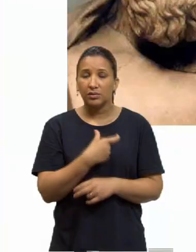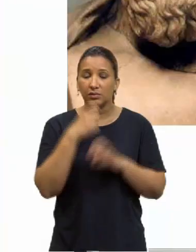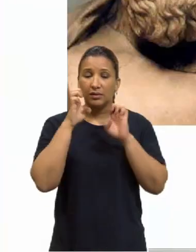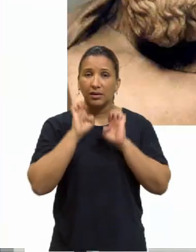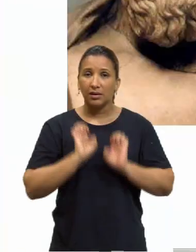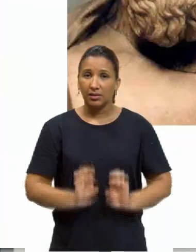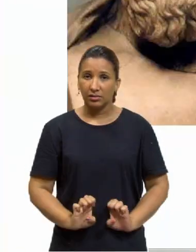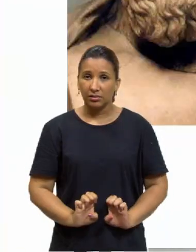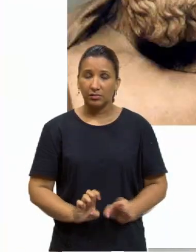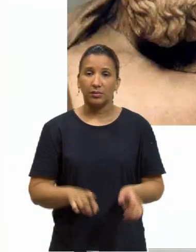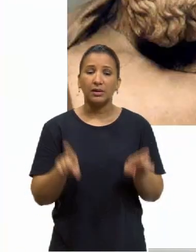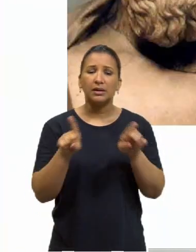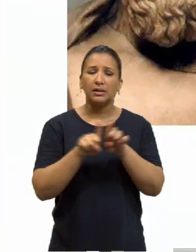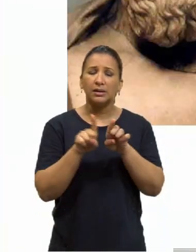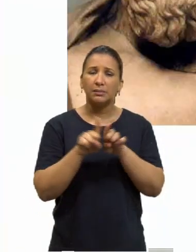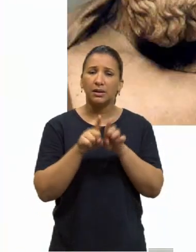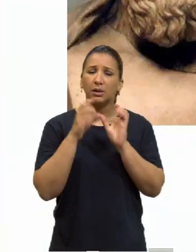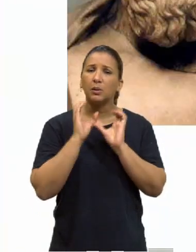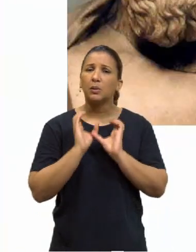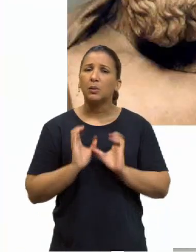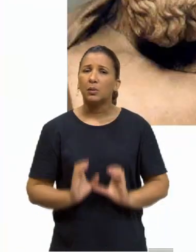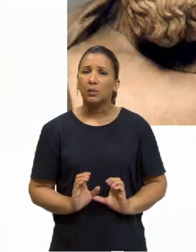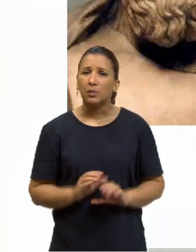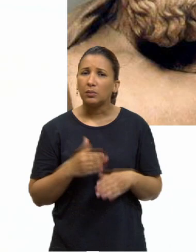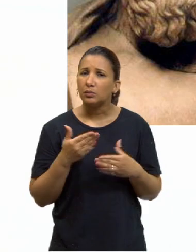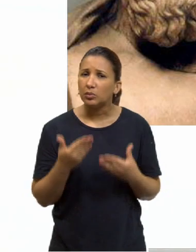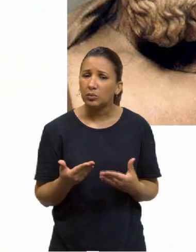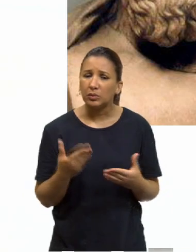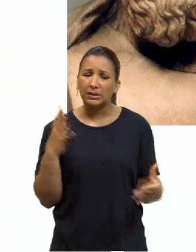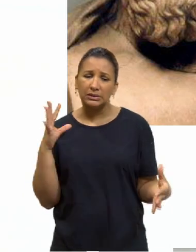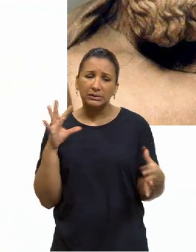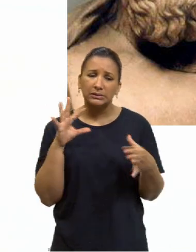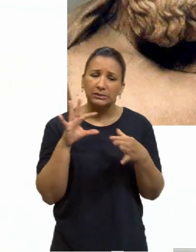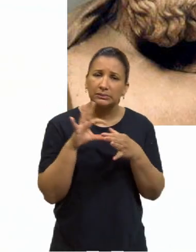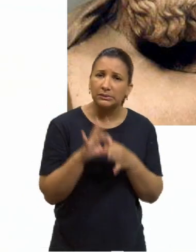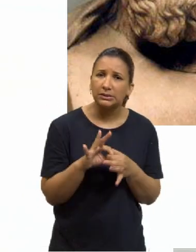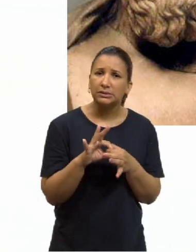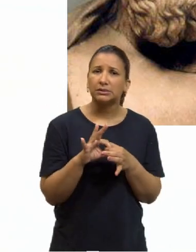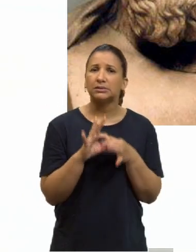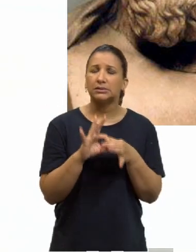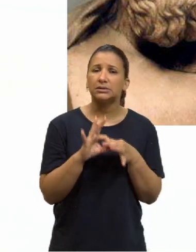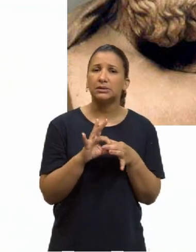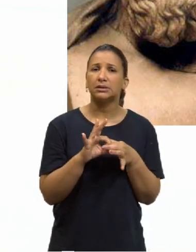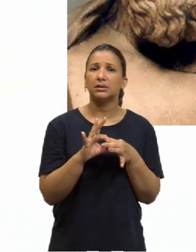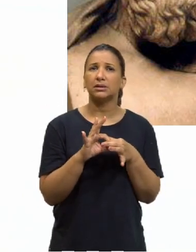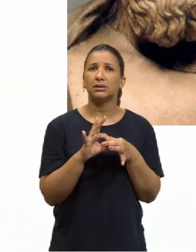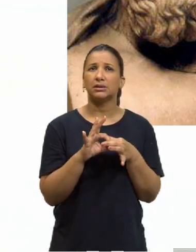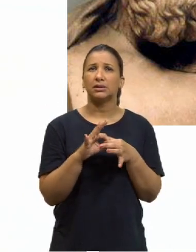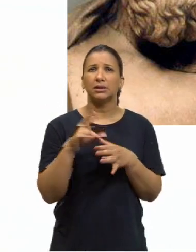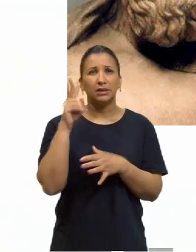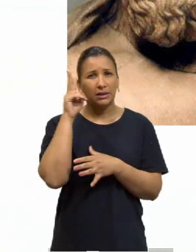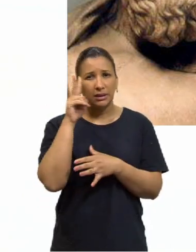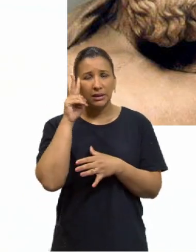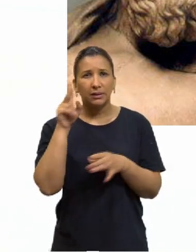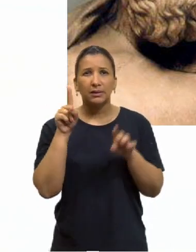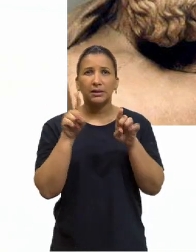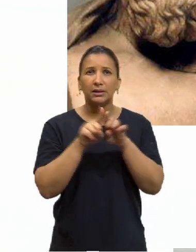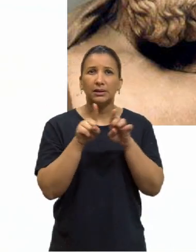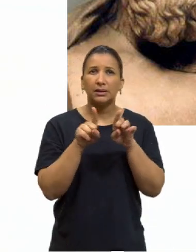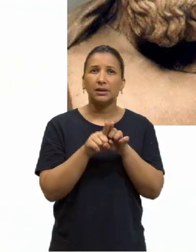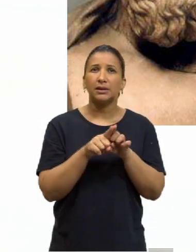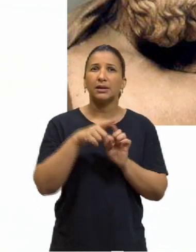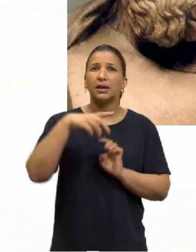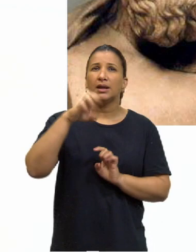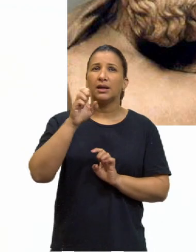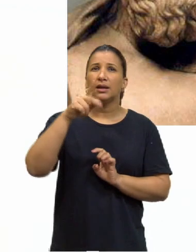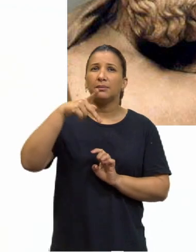E o corpo, o professor citou, então, corpo nos prende. Estão lembrados lá da concupiscência? Então, aí